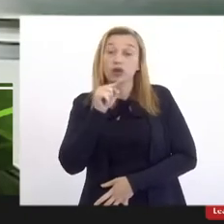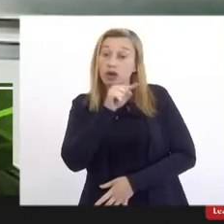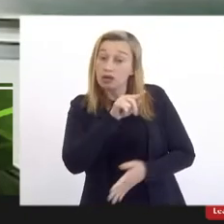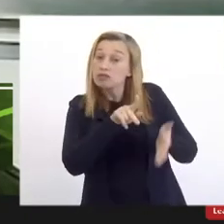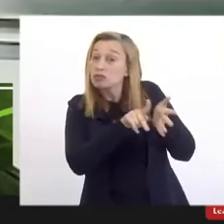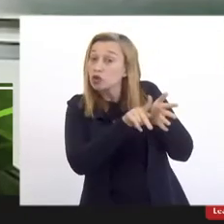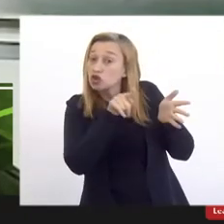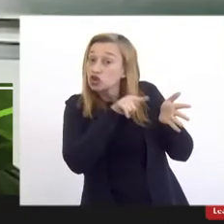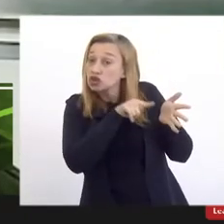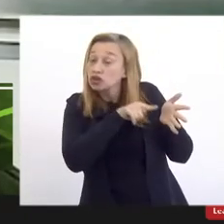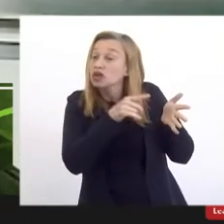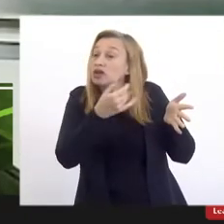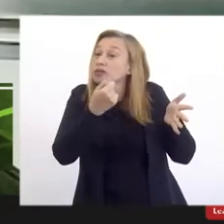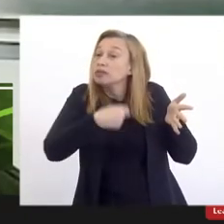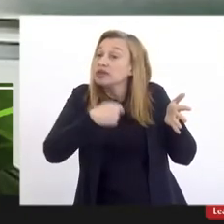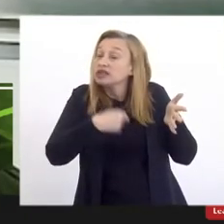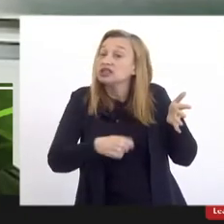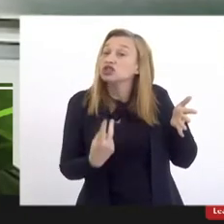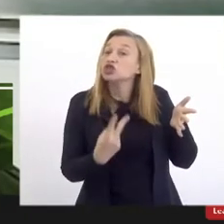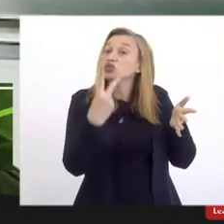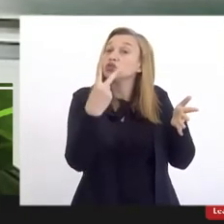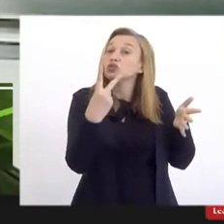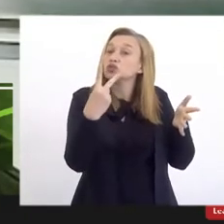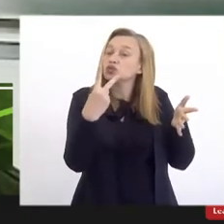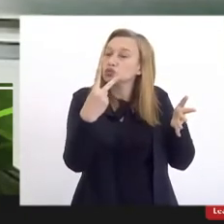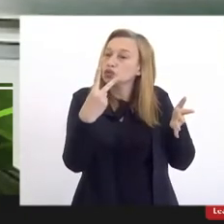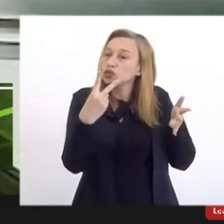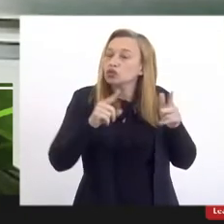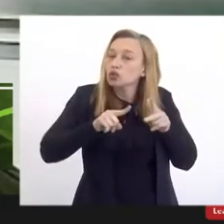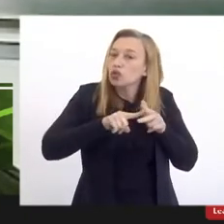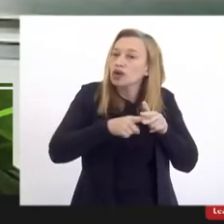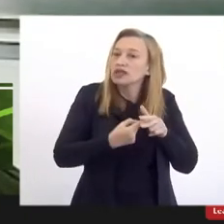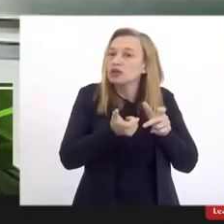projeto precisa de duas grandes correções.